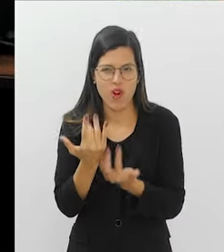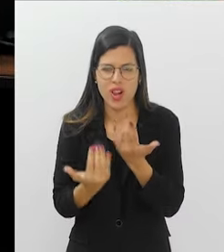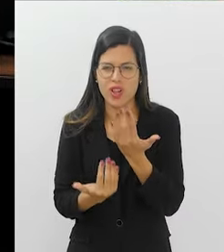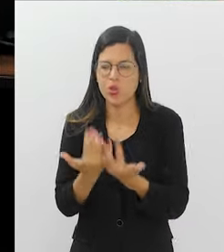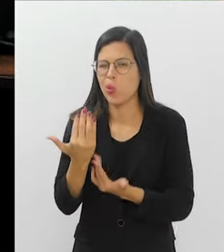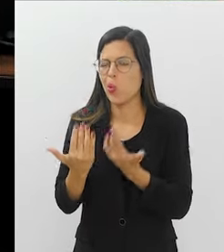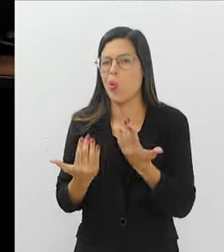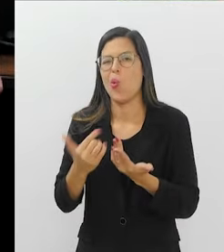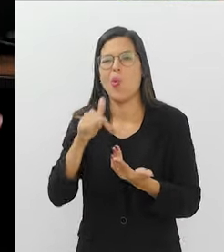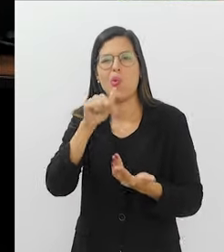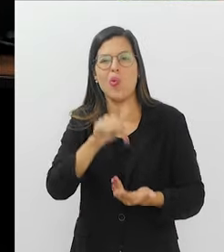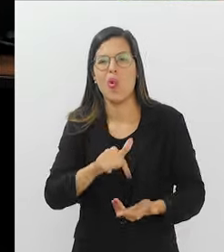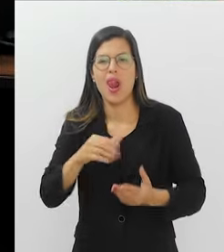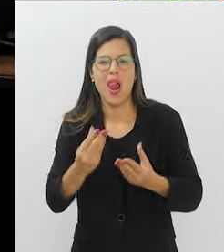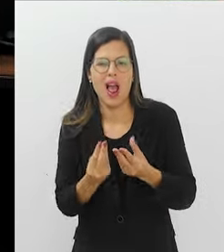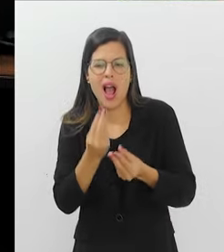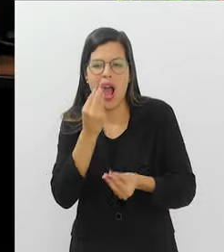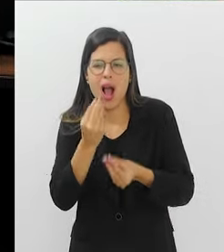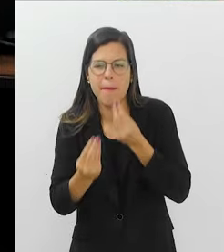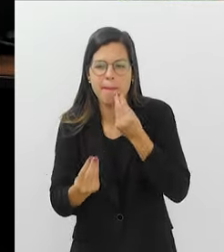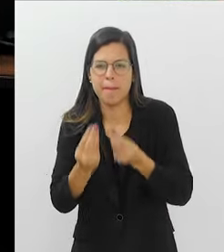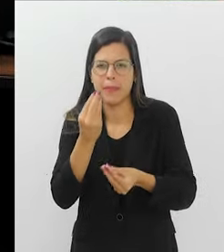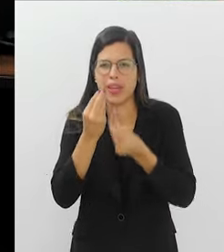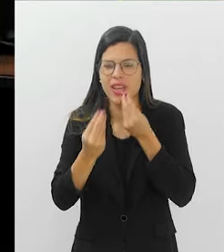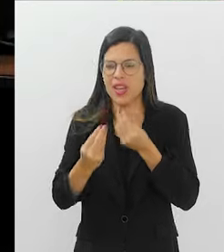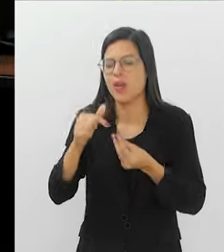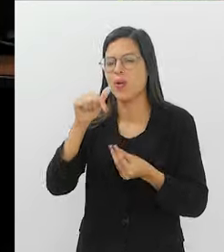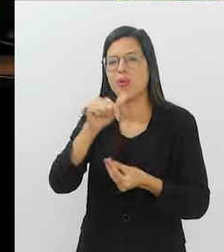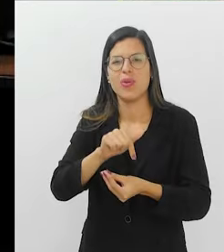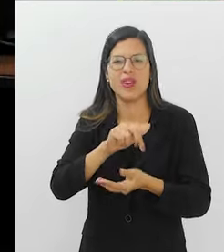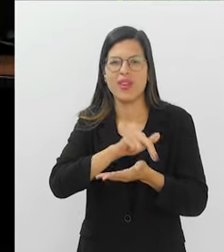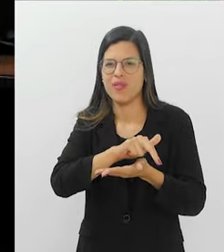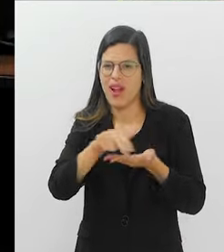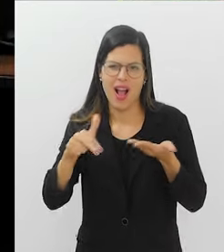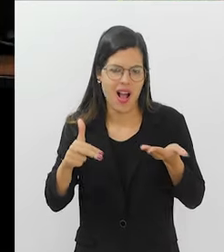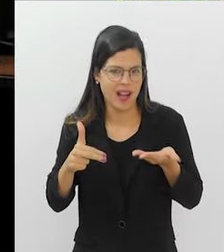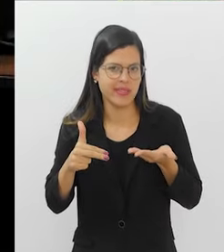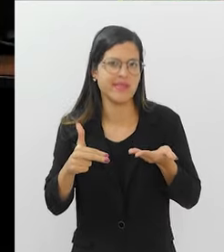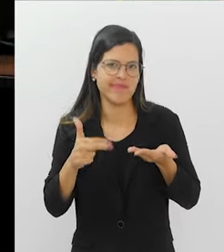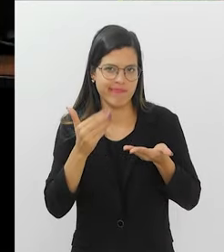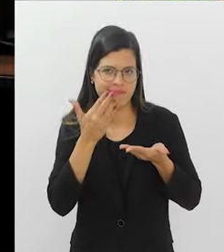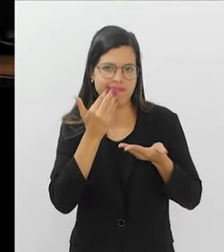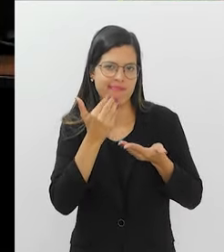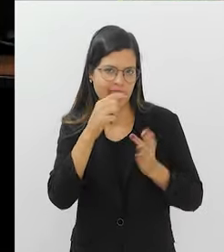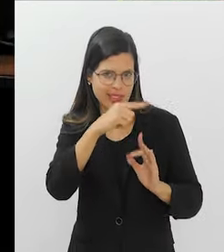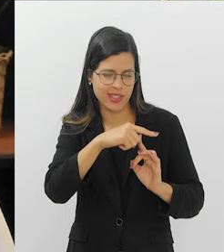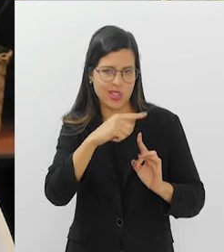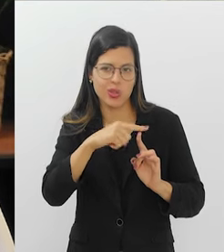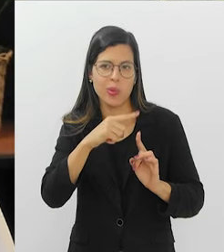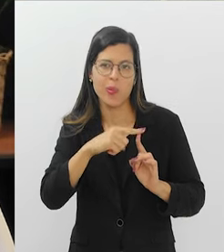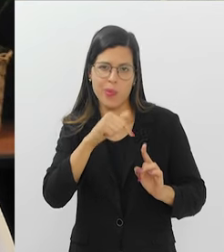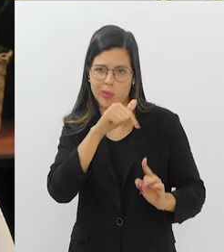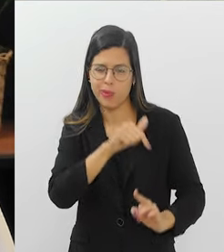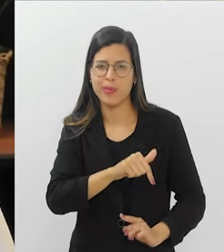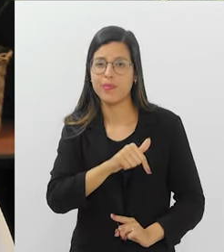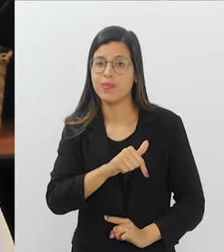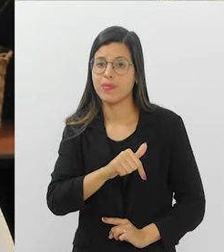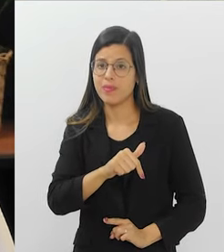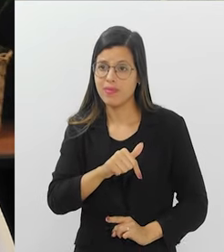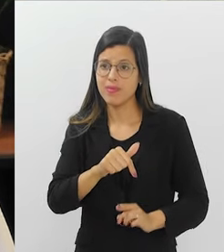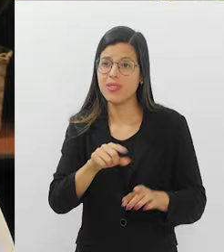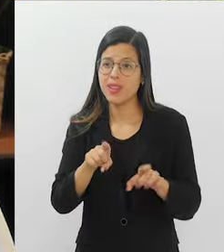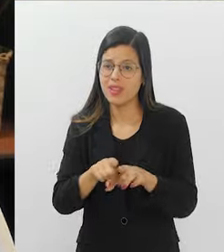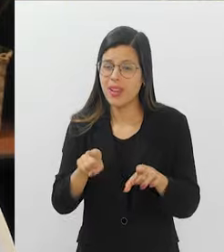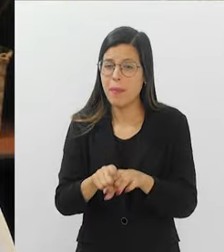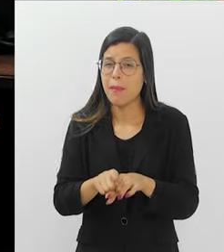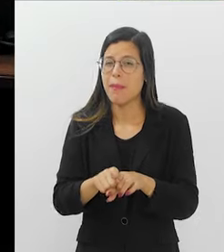fritura, nuggets, hambúrguer, esse tipo de alimento ultraprocessado, como